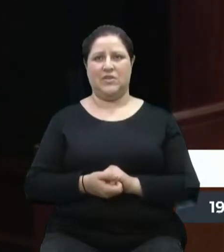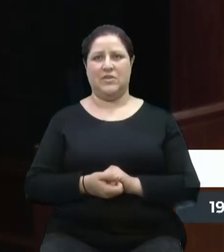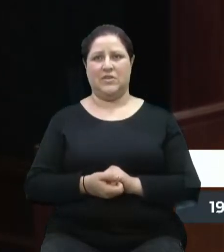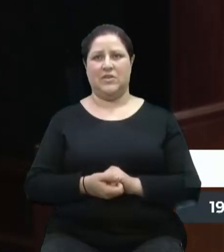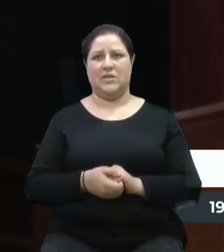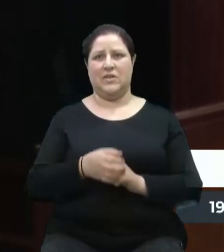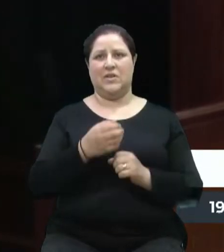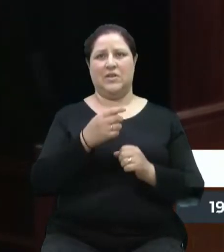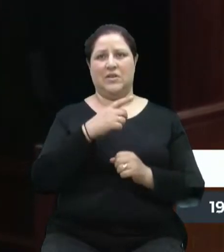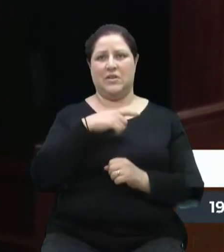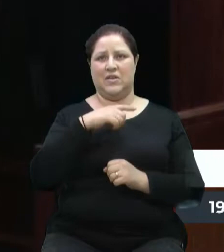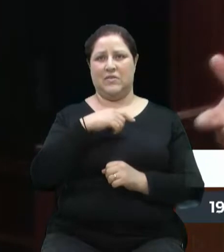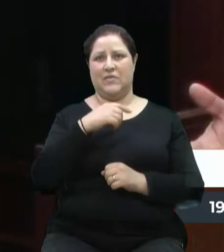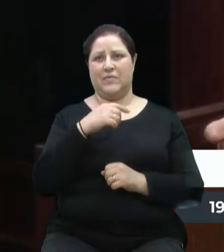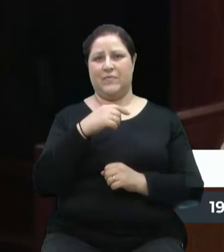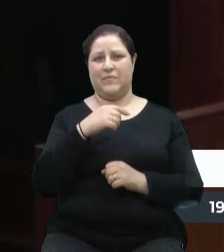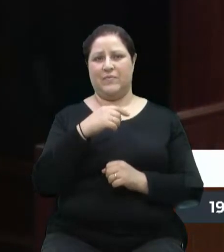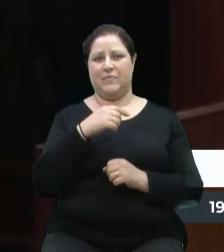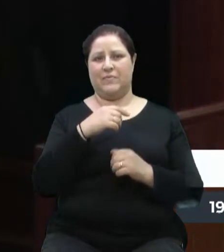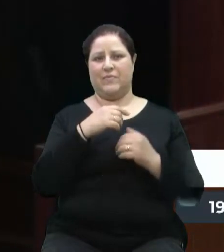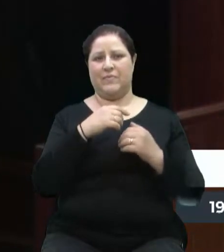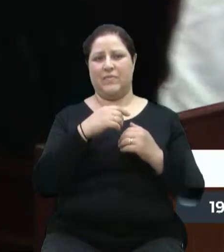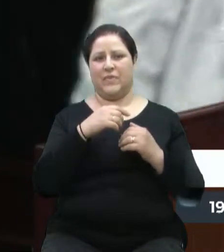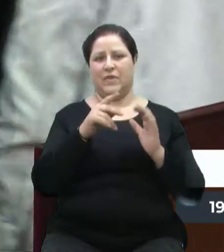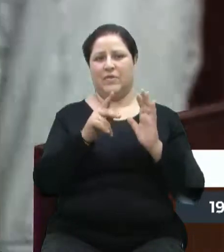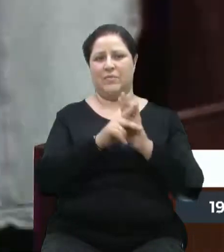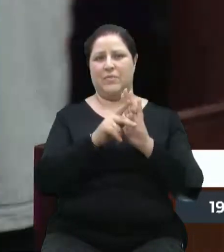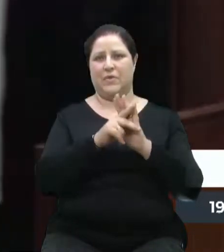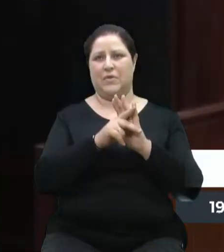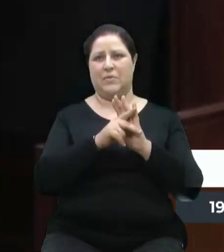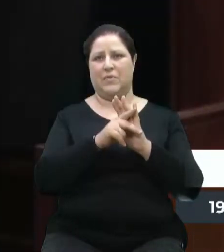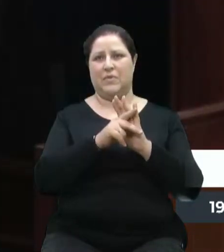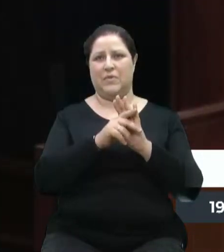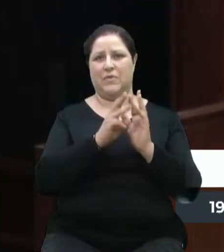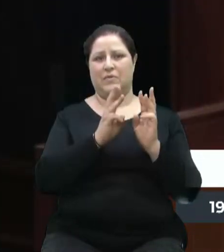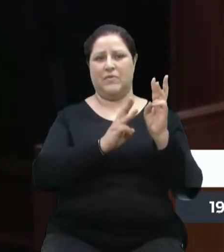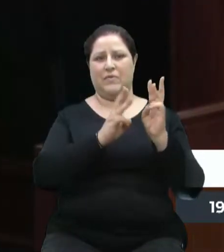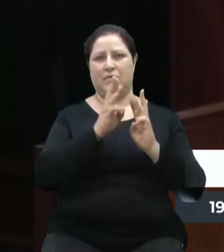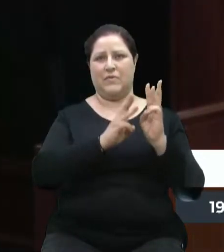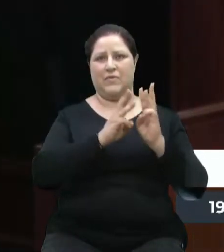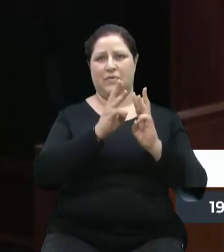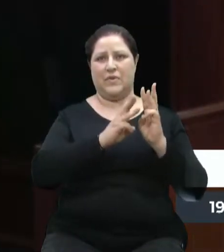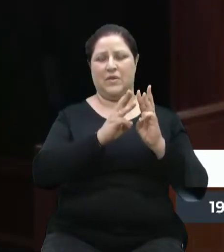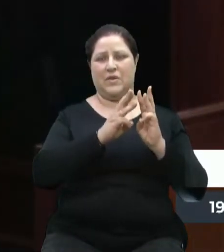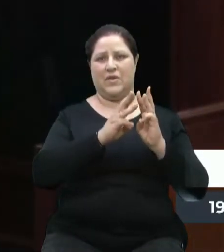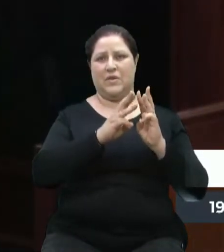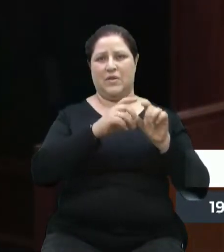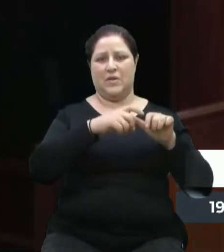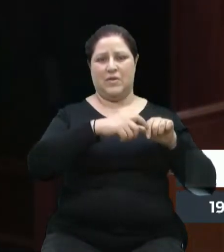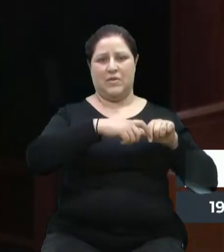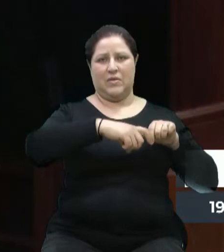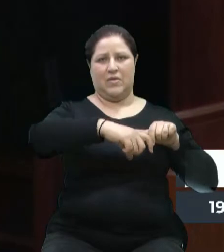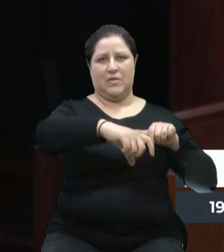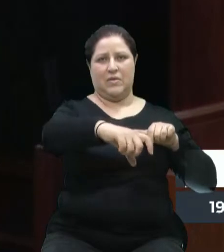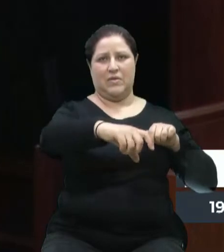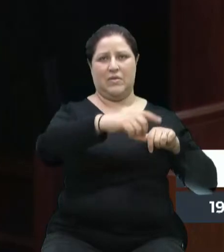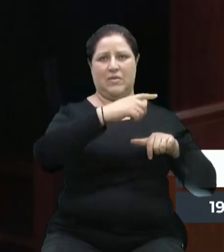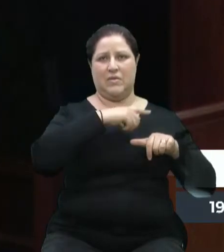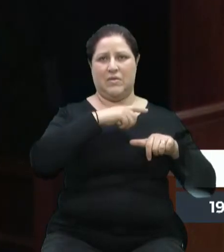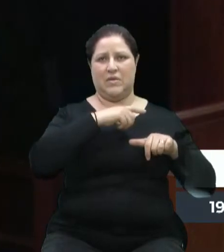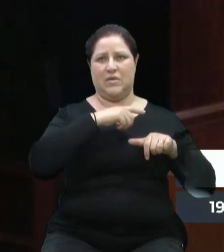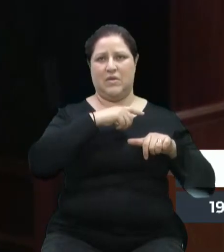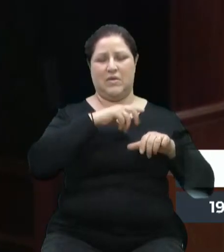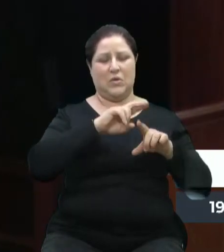passou a R$ 296.000. Não existe mais como acompanhar o mercado. Nós vamos sucatear os veículos,